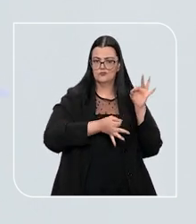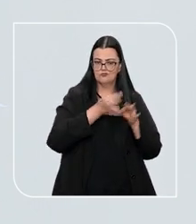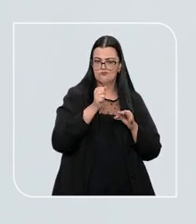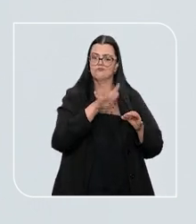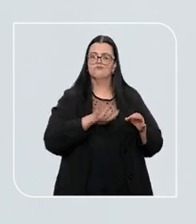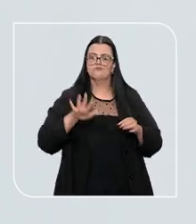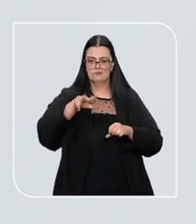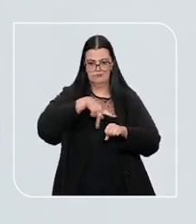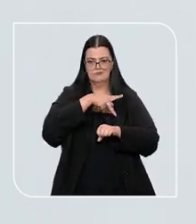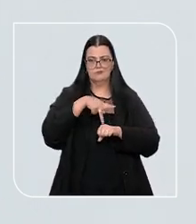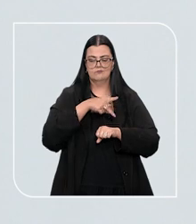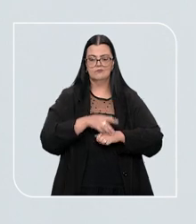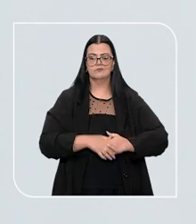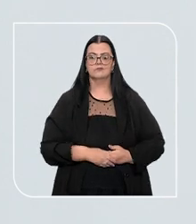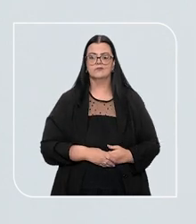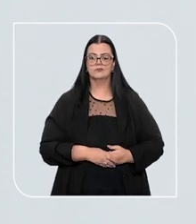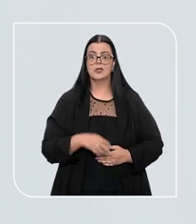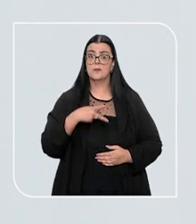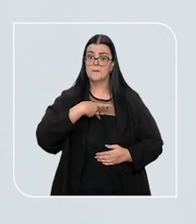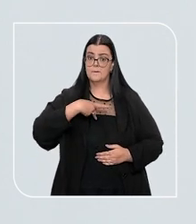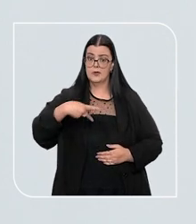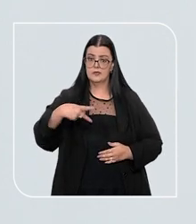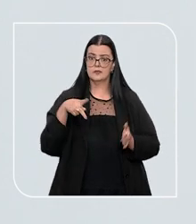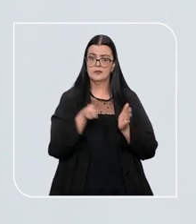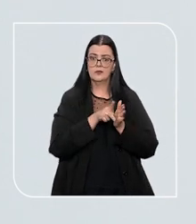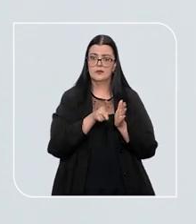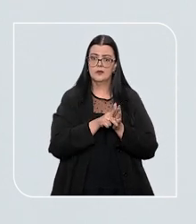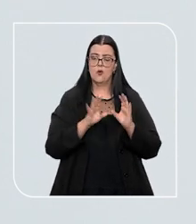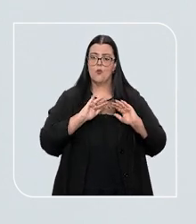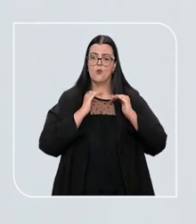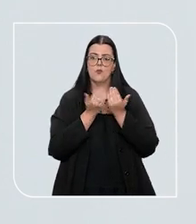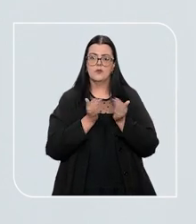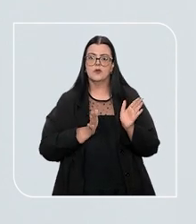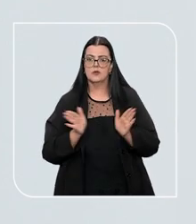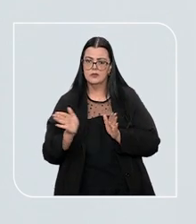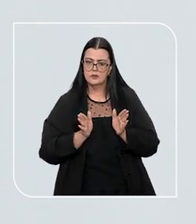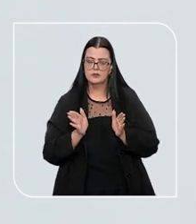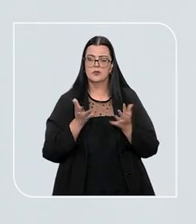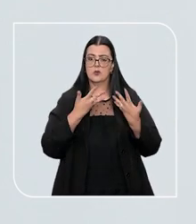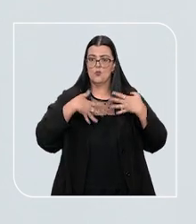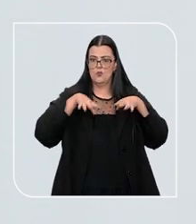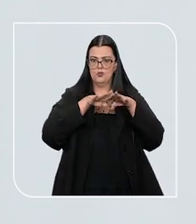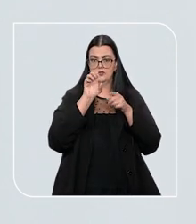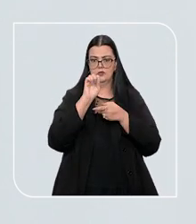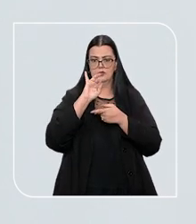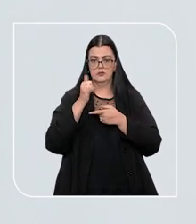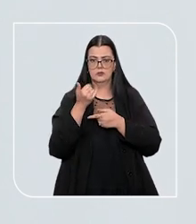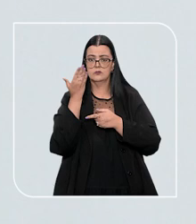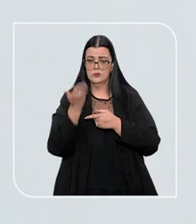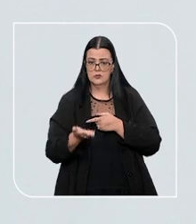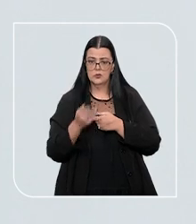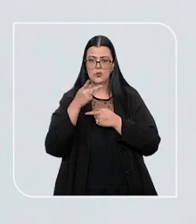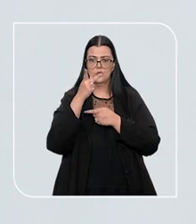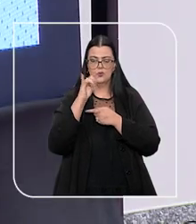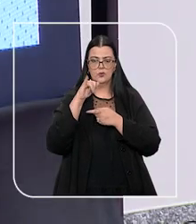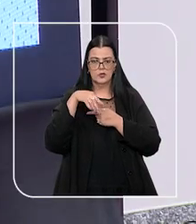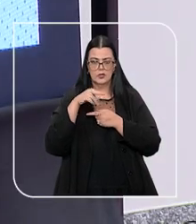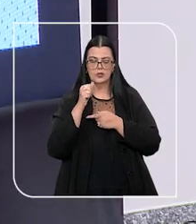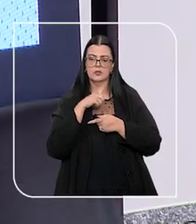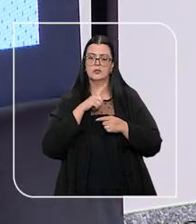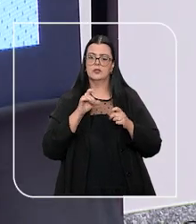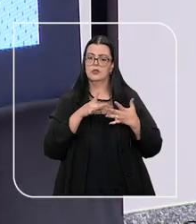no nosso país. Presidente da Comissão de Acessibilidade e Inclusão do STJ, o ministro Sérgio Coquina